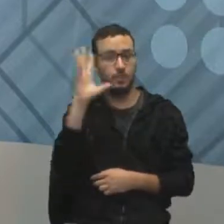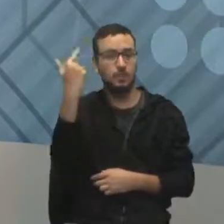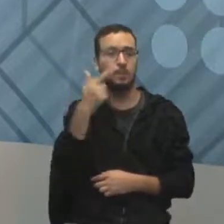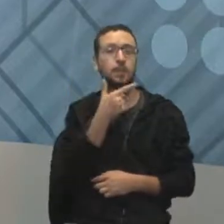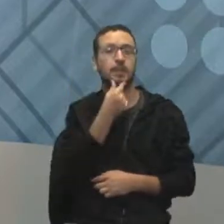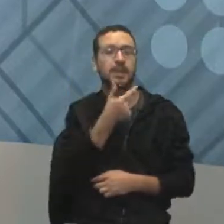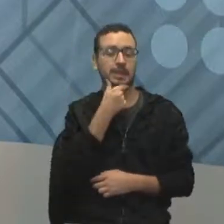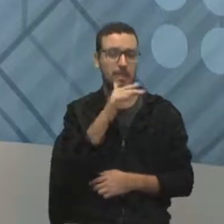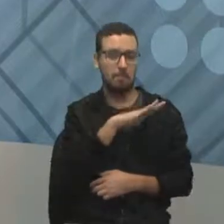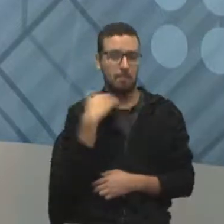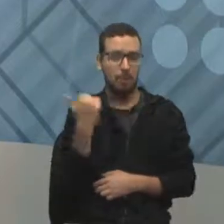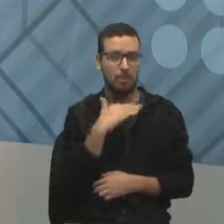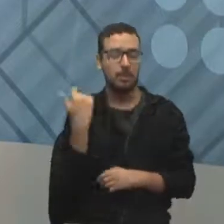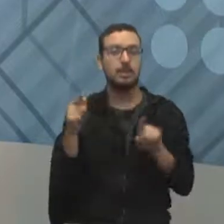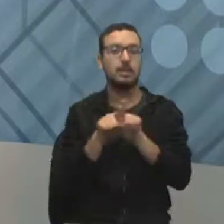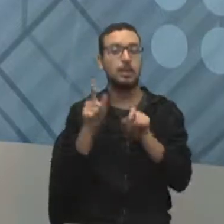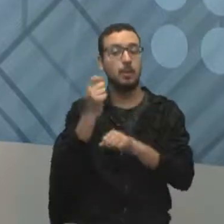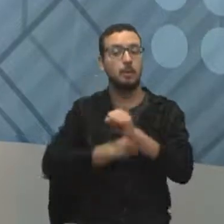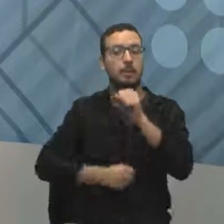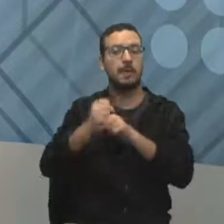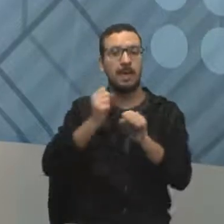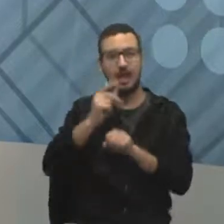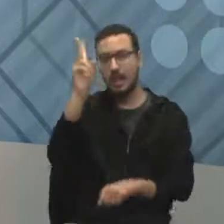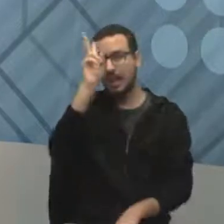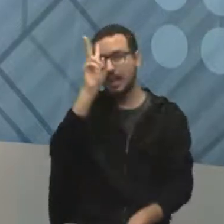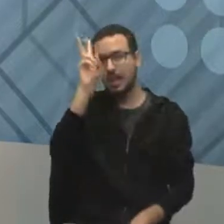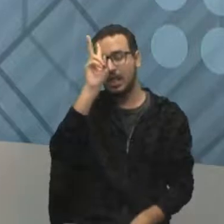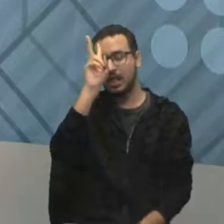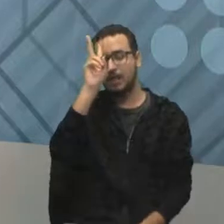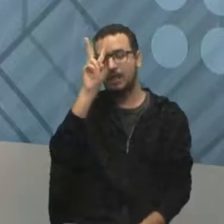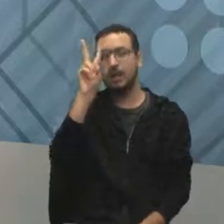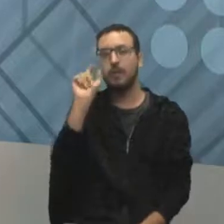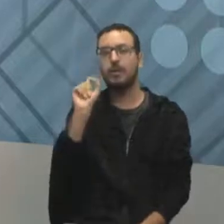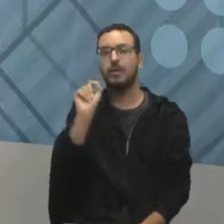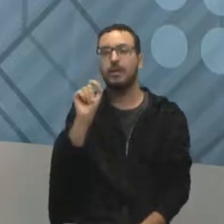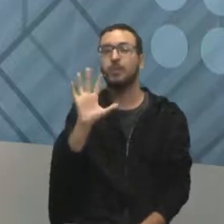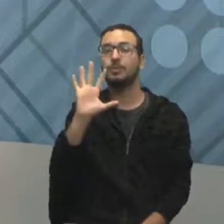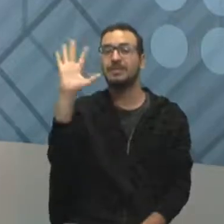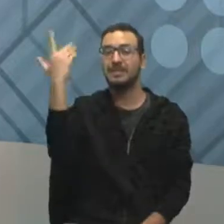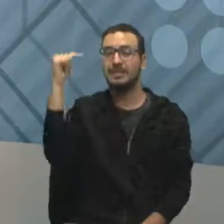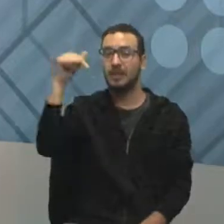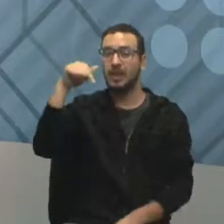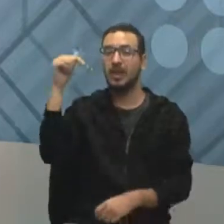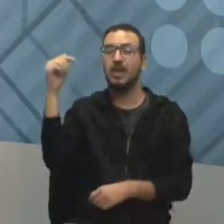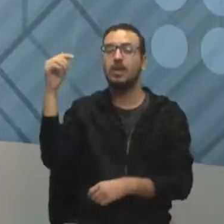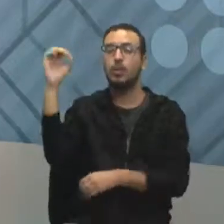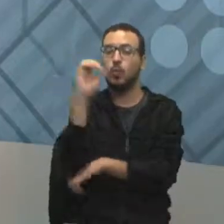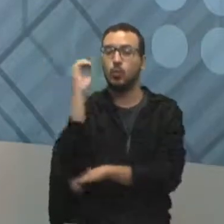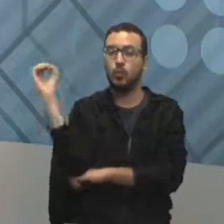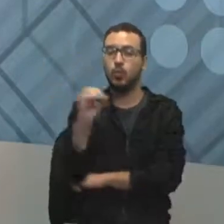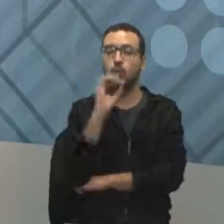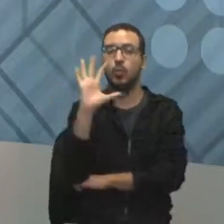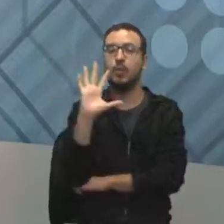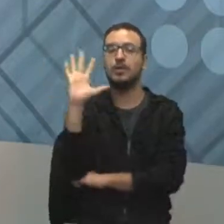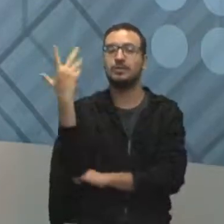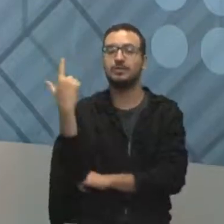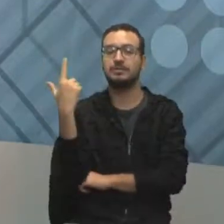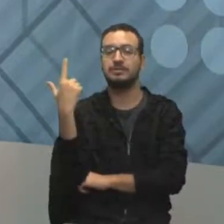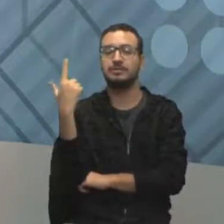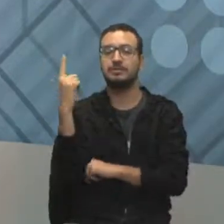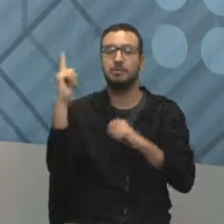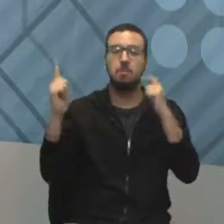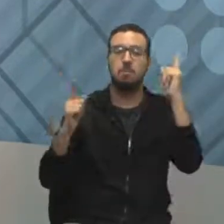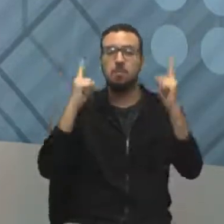lembram daquela boate, aquela tragédia no Rio Grande do Sul, que aconteceu porque não tínhamos saída de